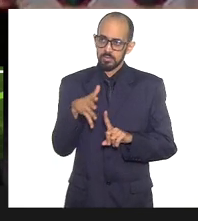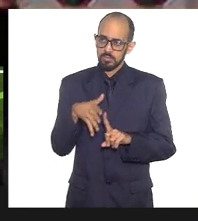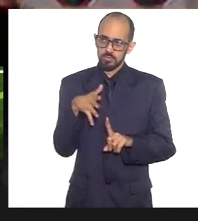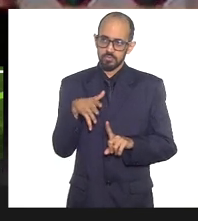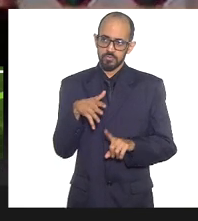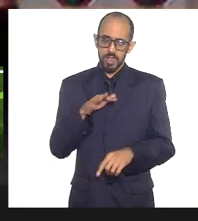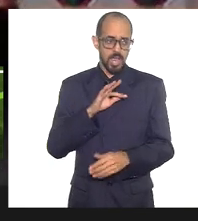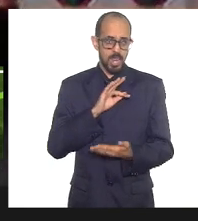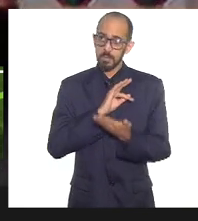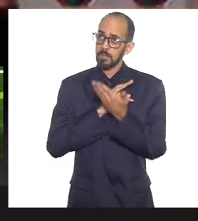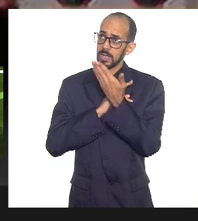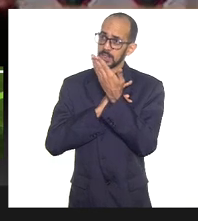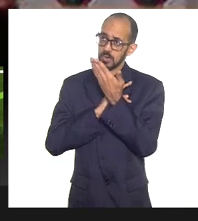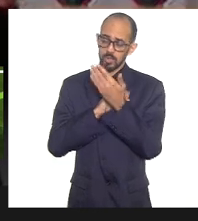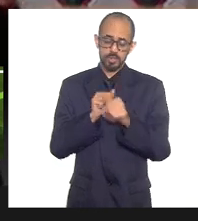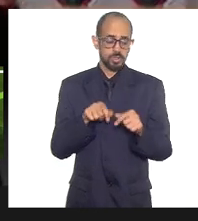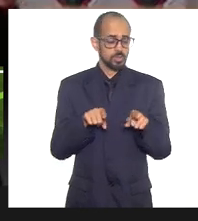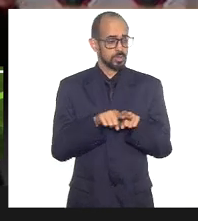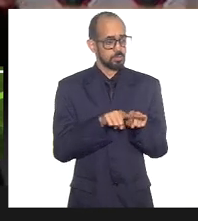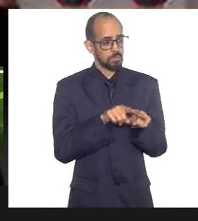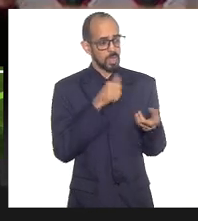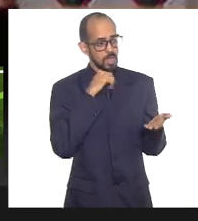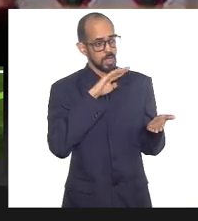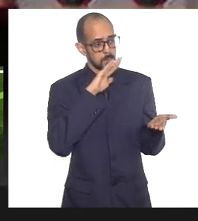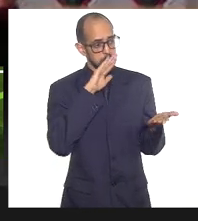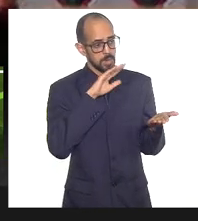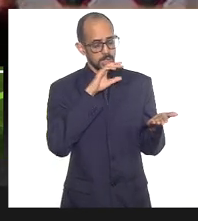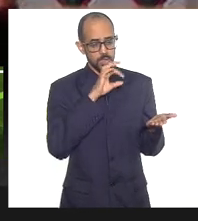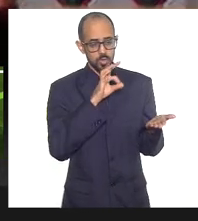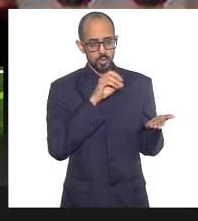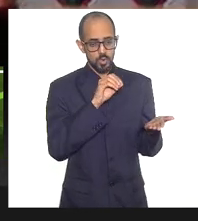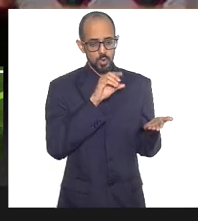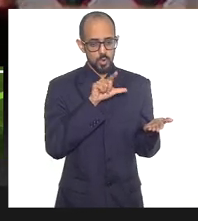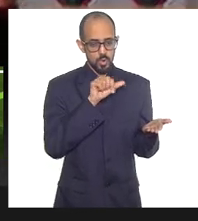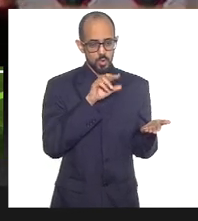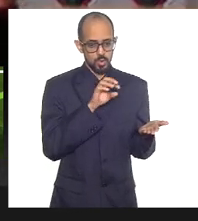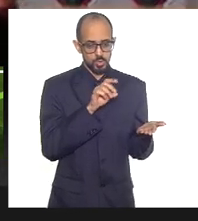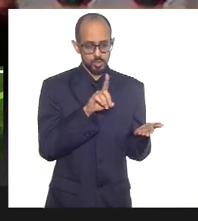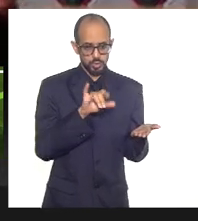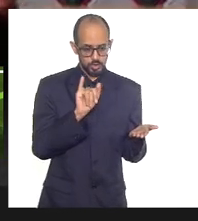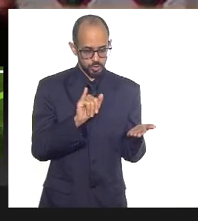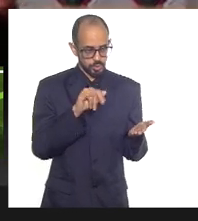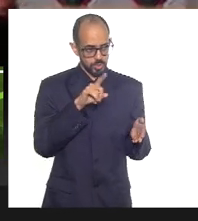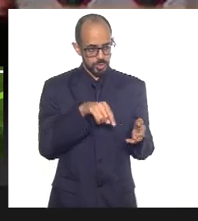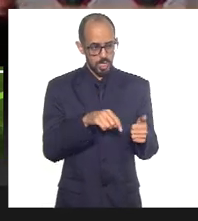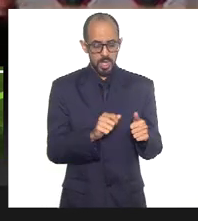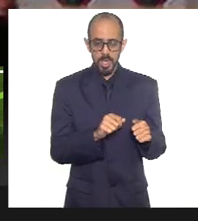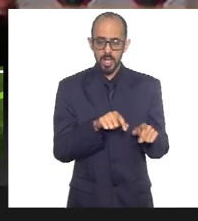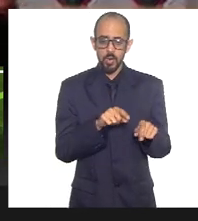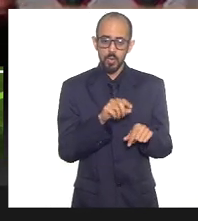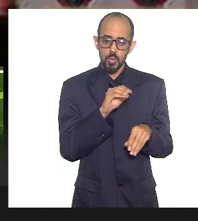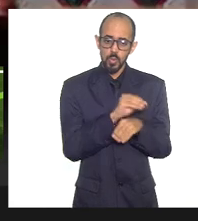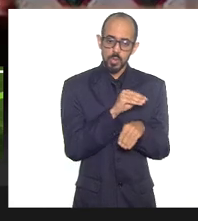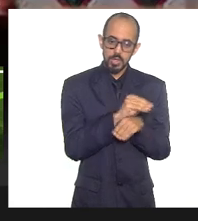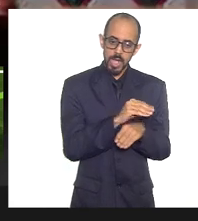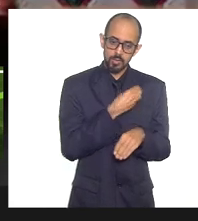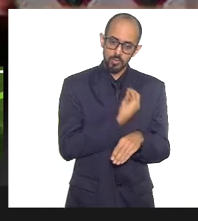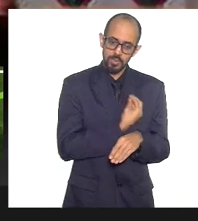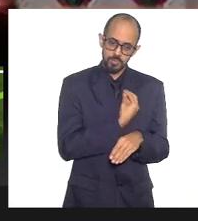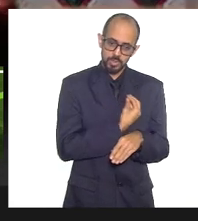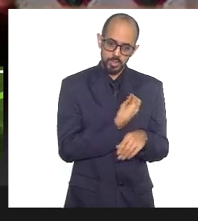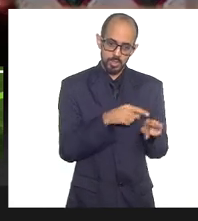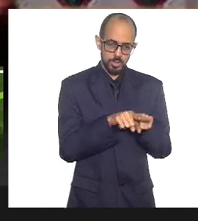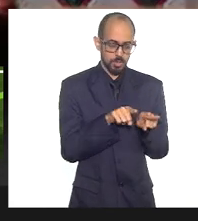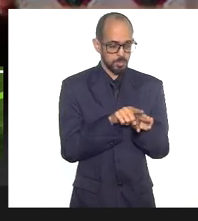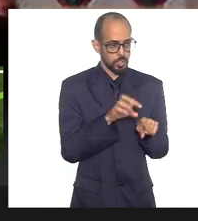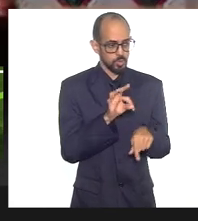todas aqui, mãe Torodi, eu acho que os encaminhamentos para o cuidado com a vida, não só do Totinho, mas da sua família,